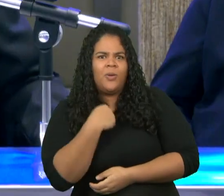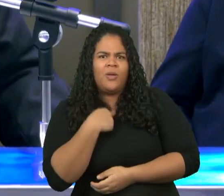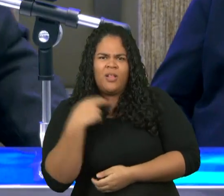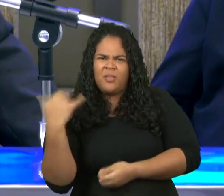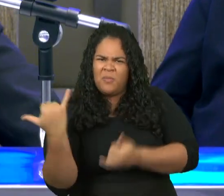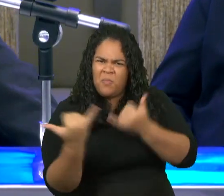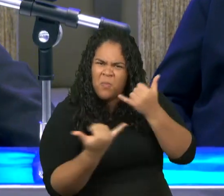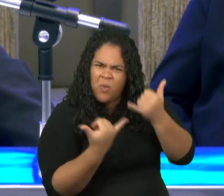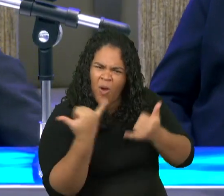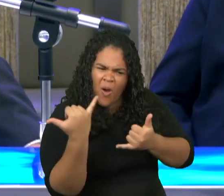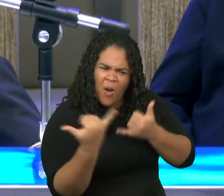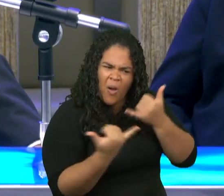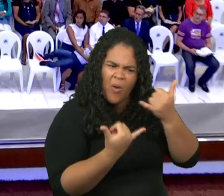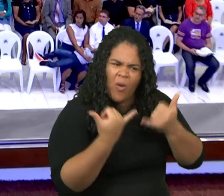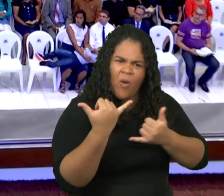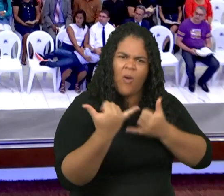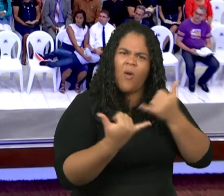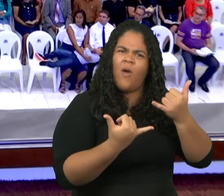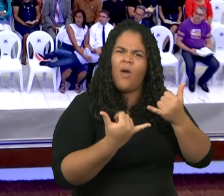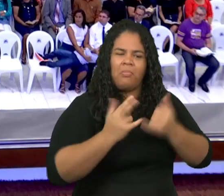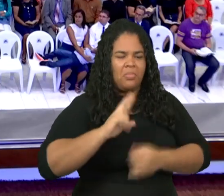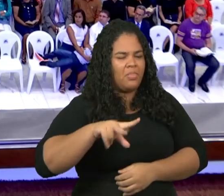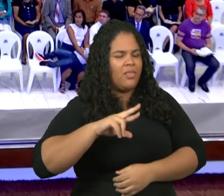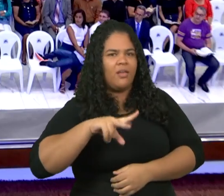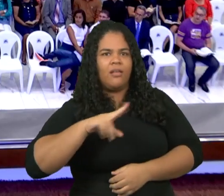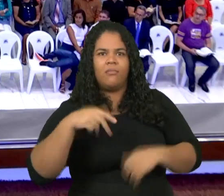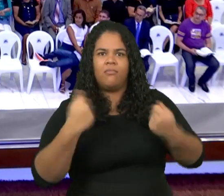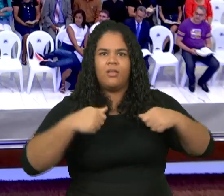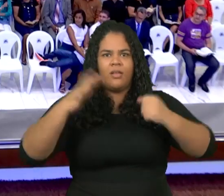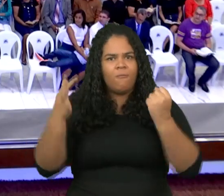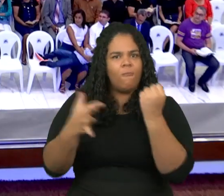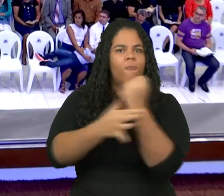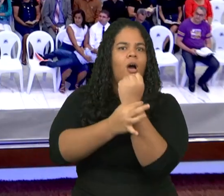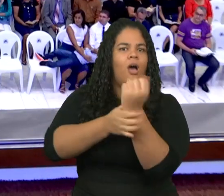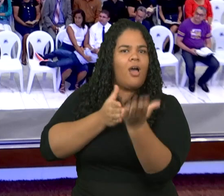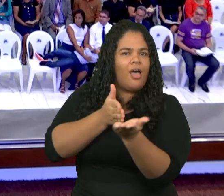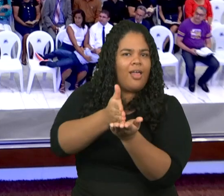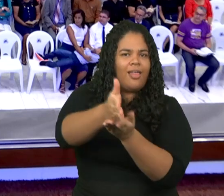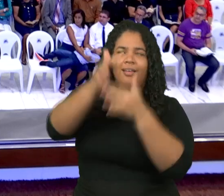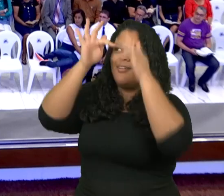fiche glória a Deus tem que ser fiel